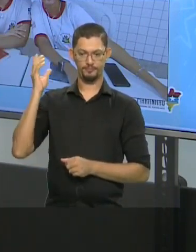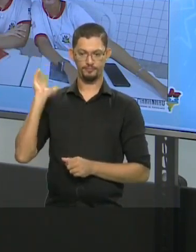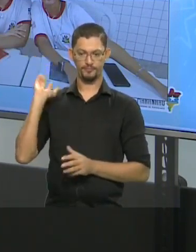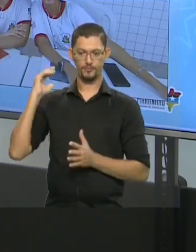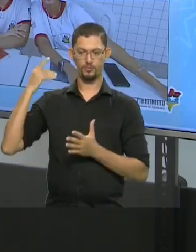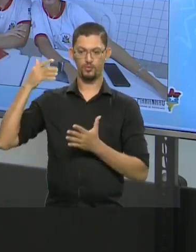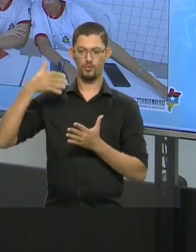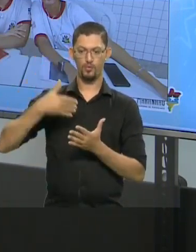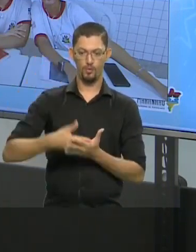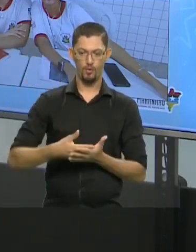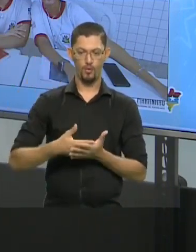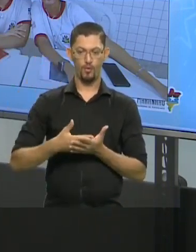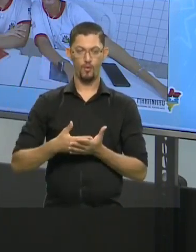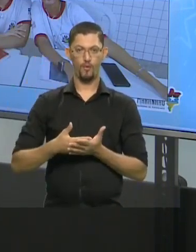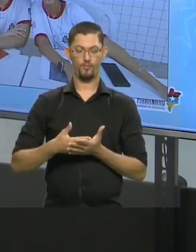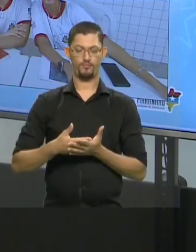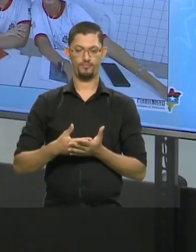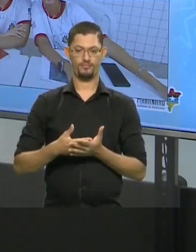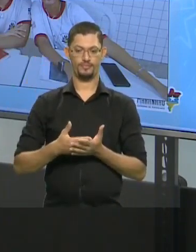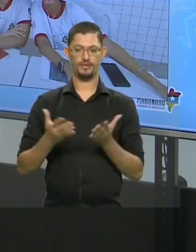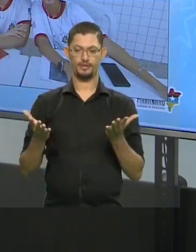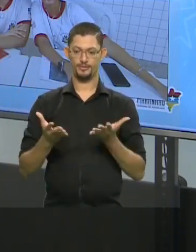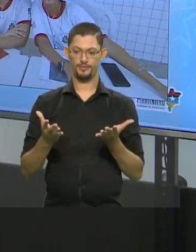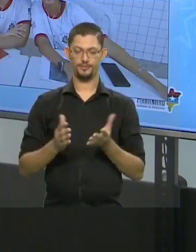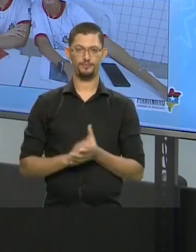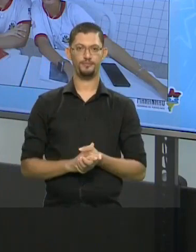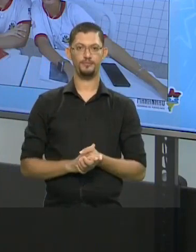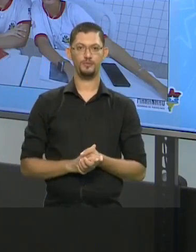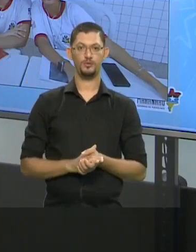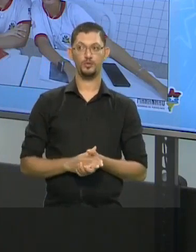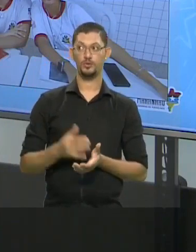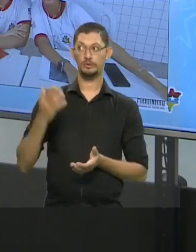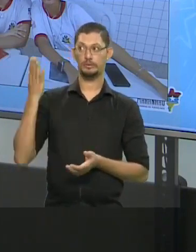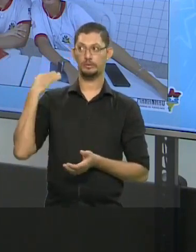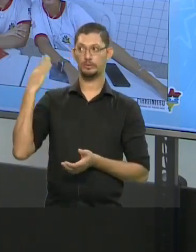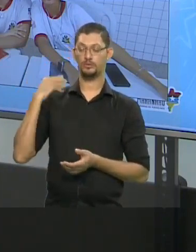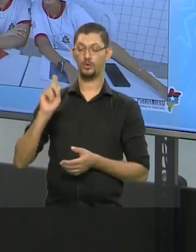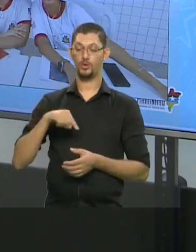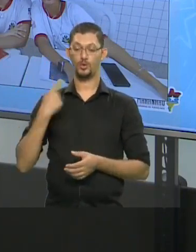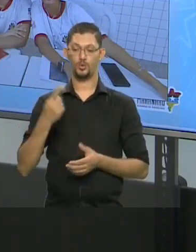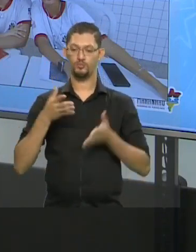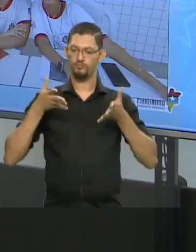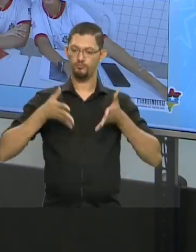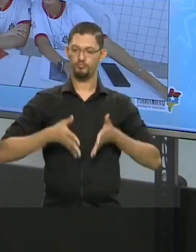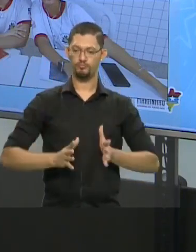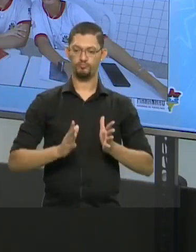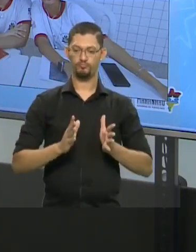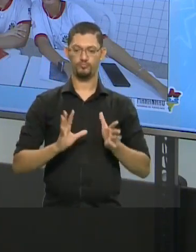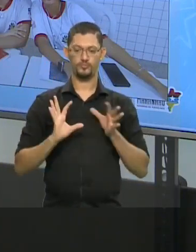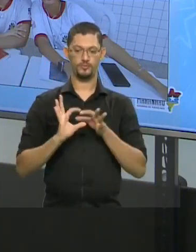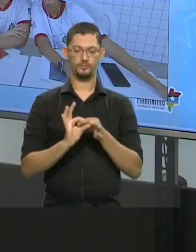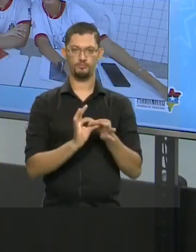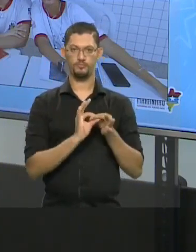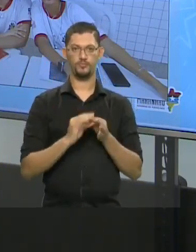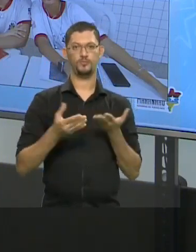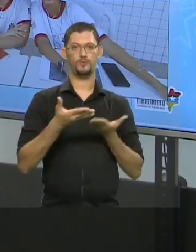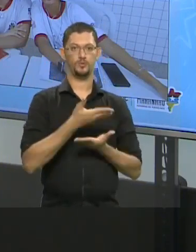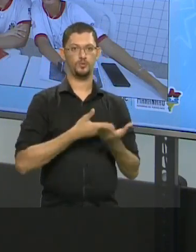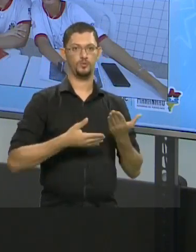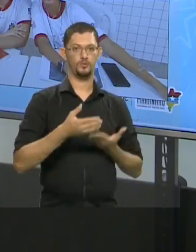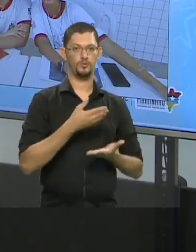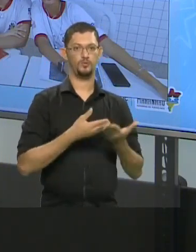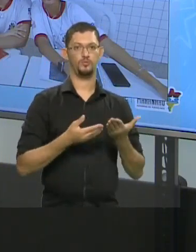veio antes de nós mesmos. Todos nós nascemos da união, da relação